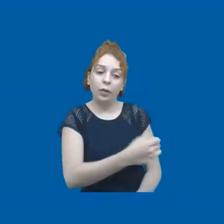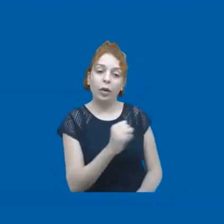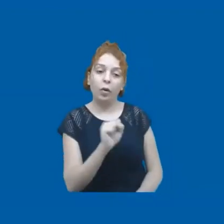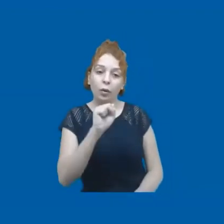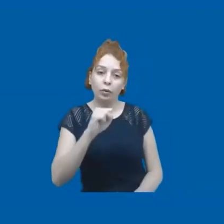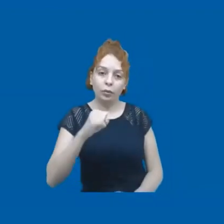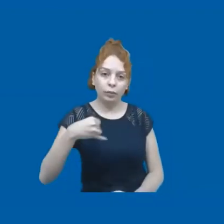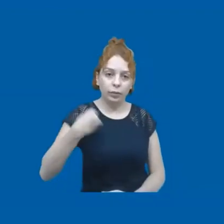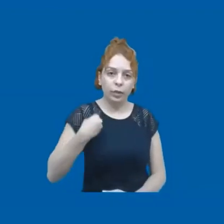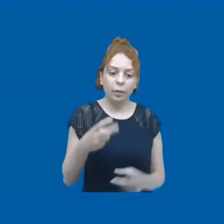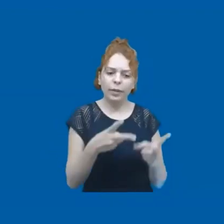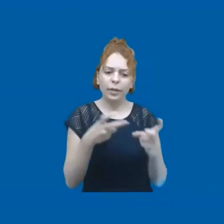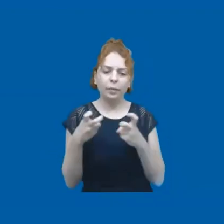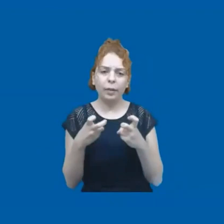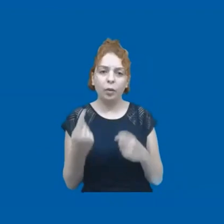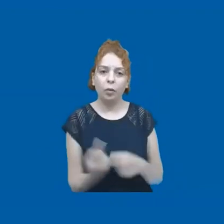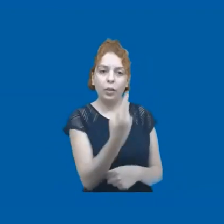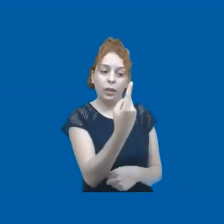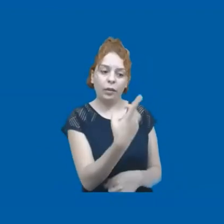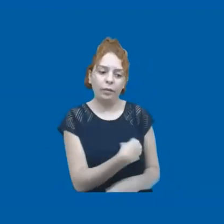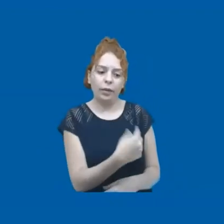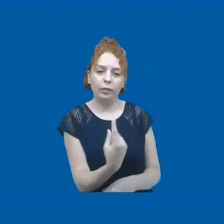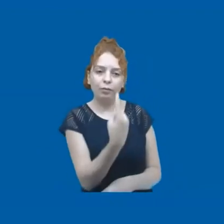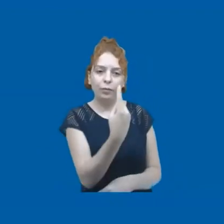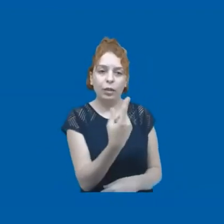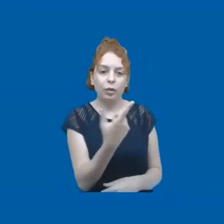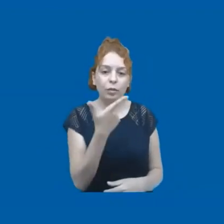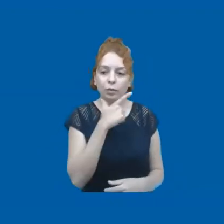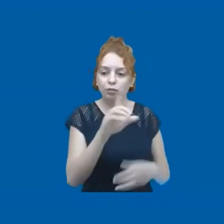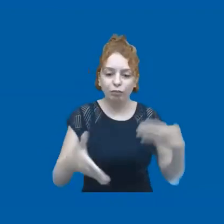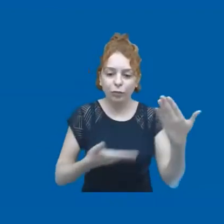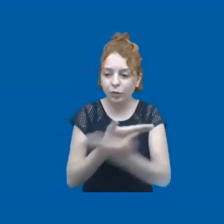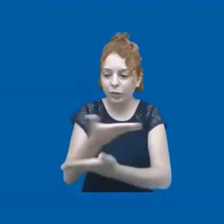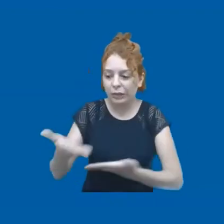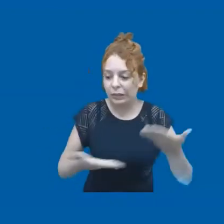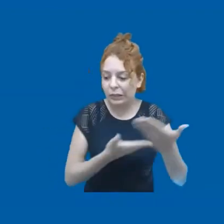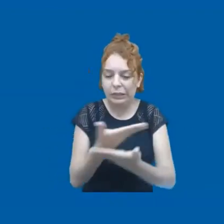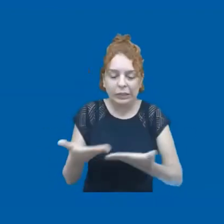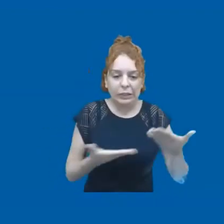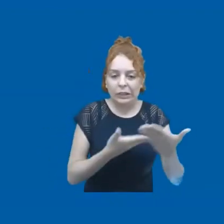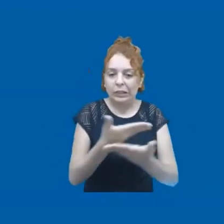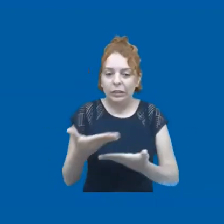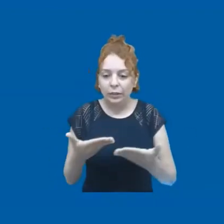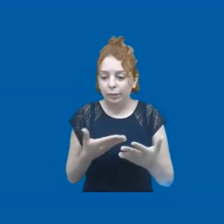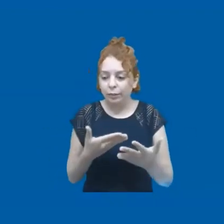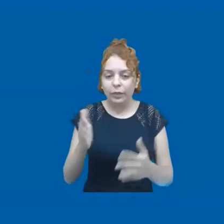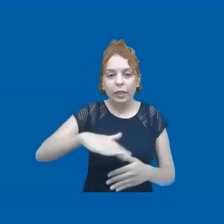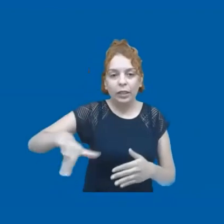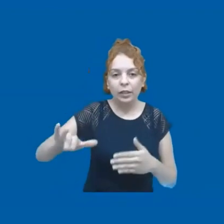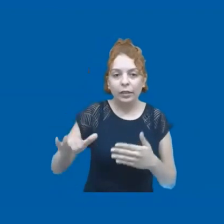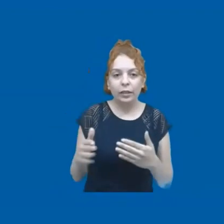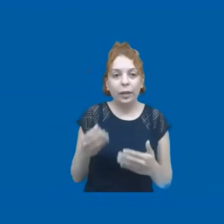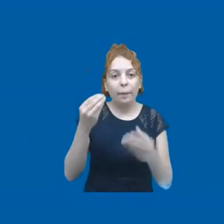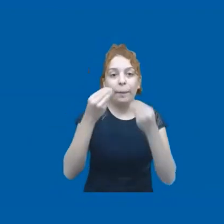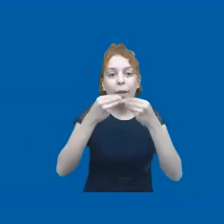quanto para ela, né, que é uma filha única, que não pôde conviver com outras crianças, como ela foi impactada nesses dois anos e quanto ela